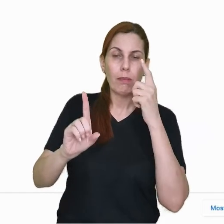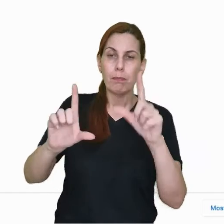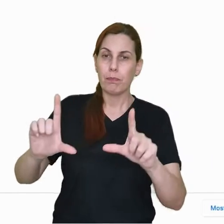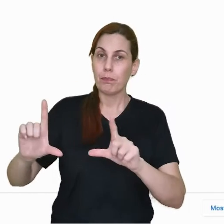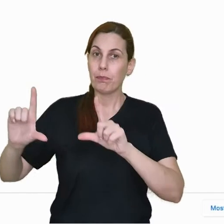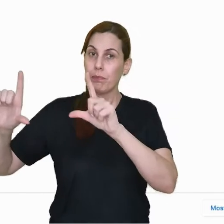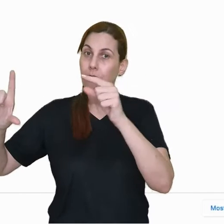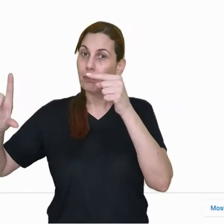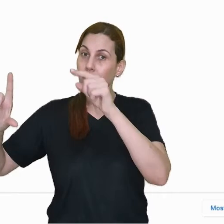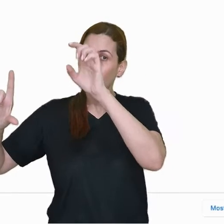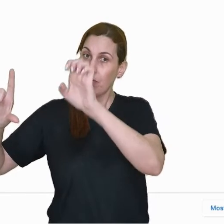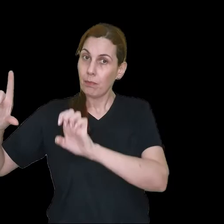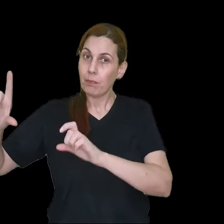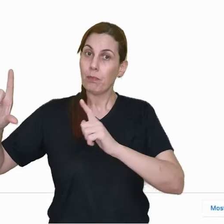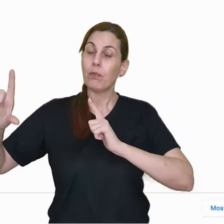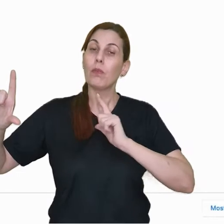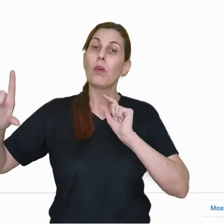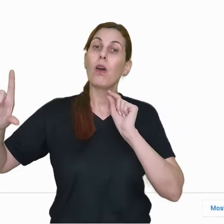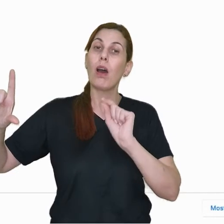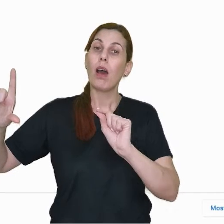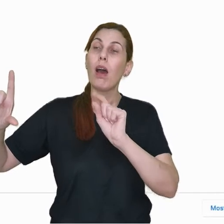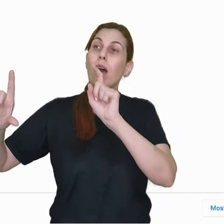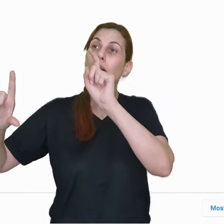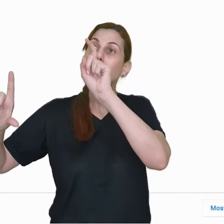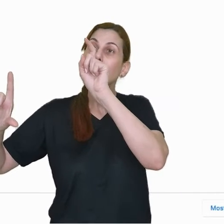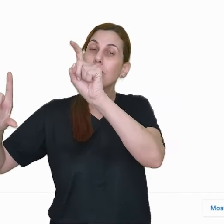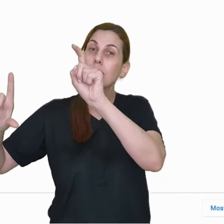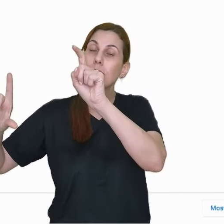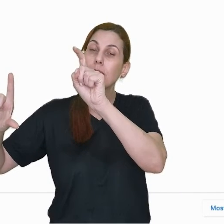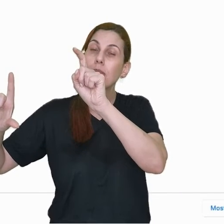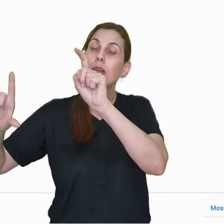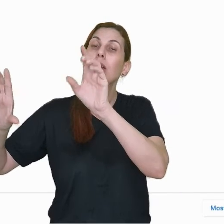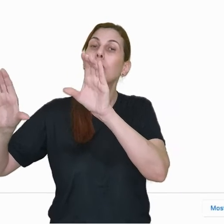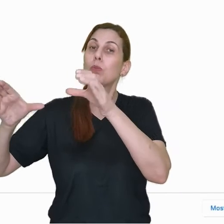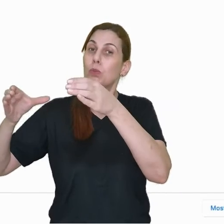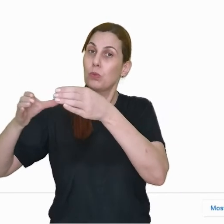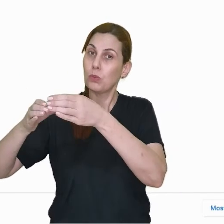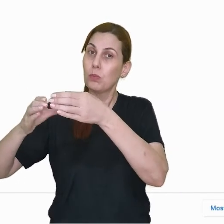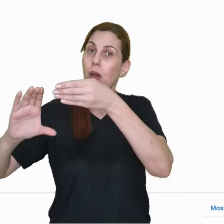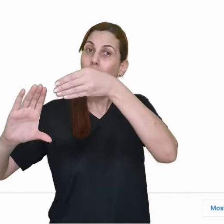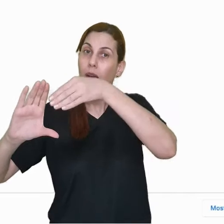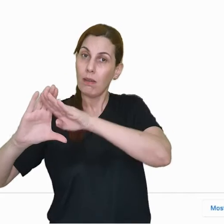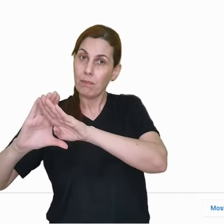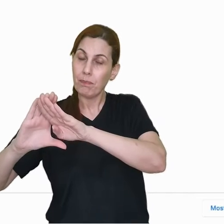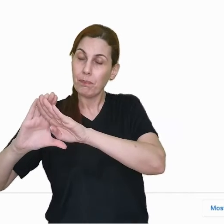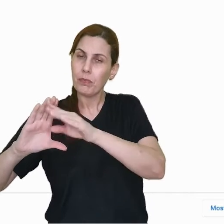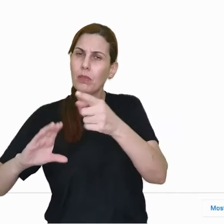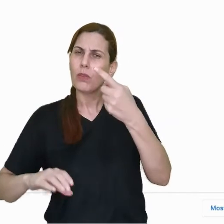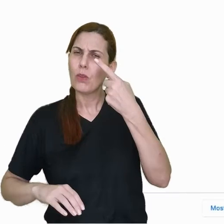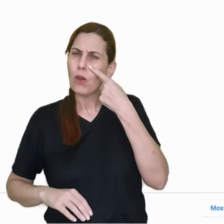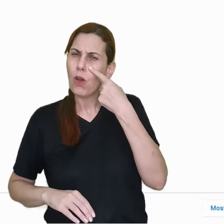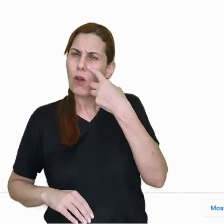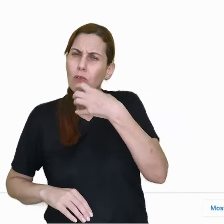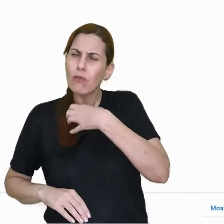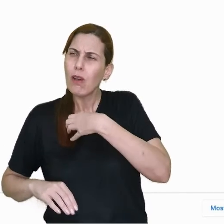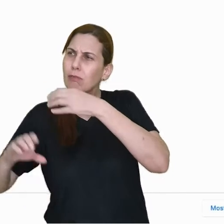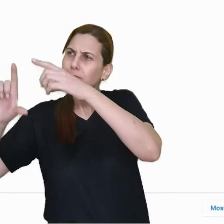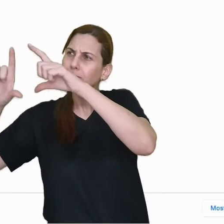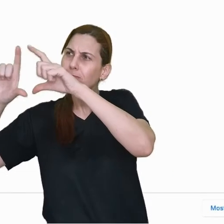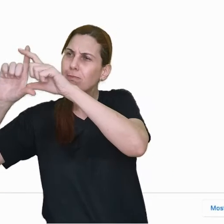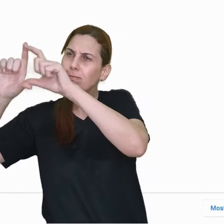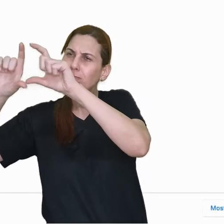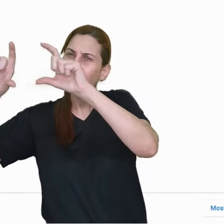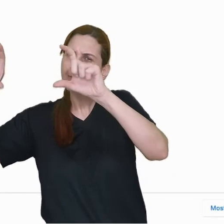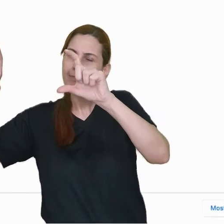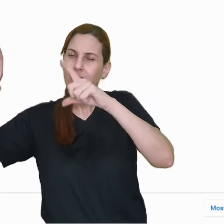seu lado esquerdo e vou clicar no item Turmas Arquivadas. Olha só a turma aqui, percebam que ela fica